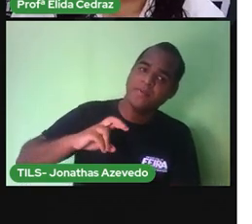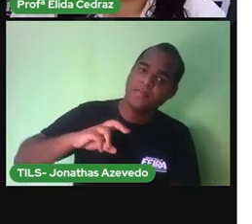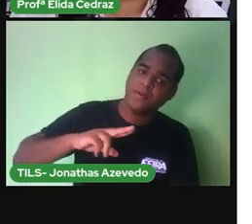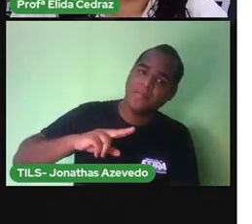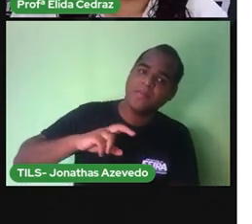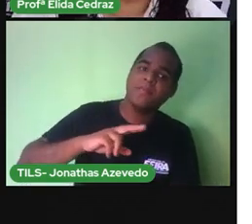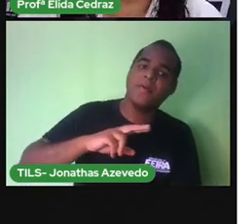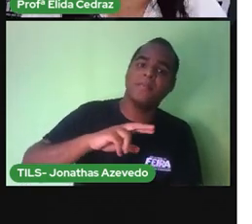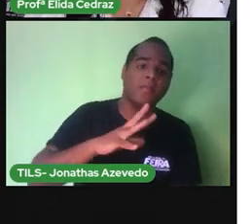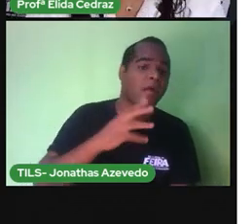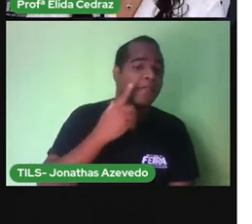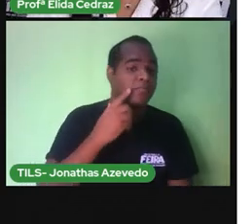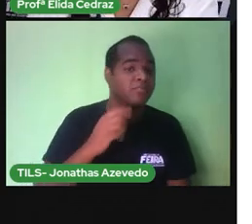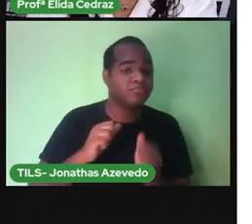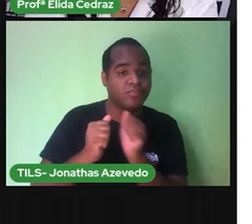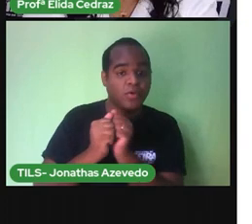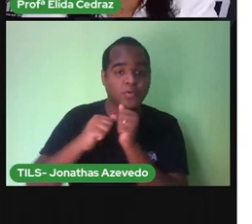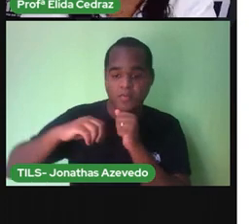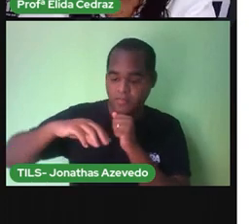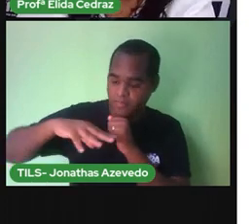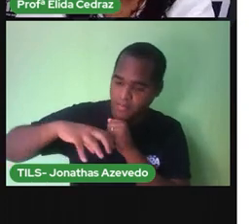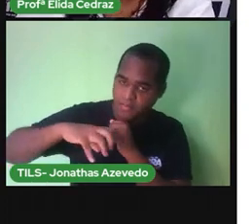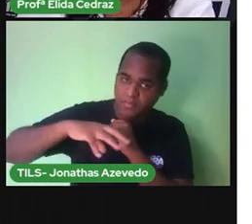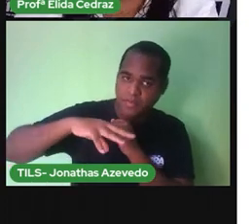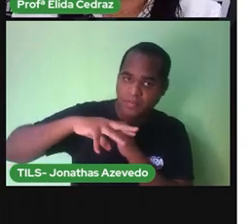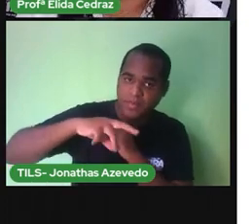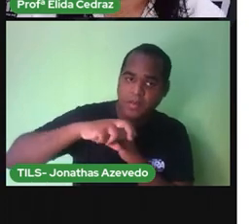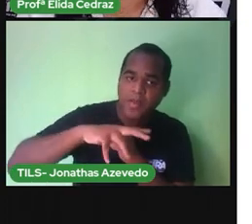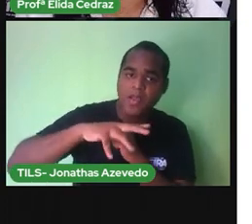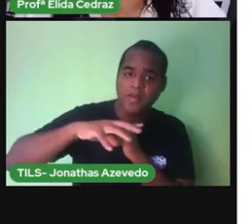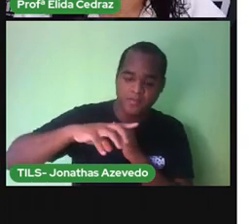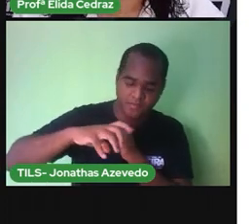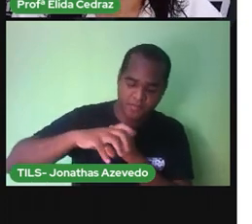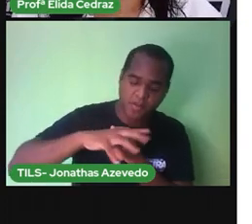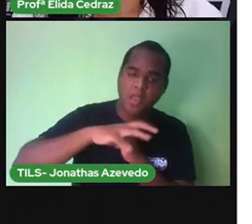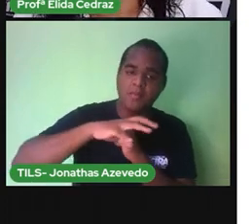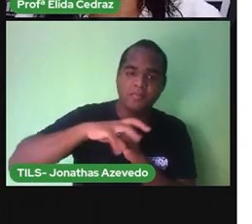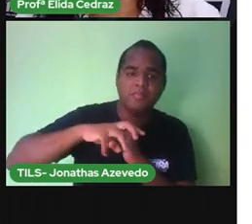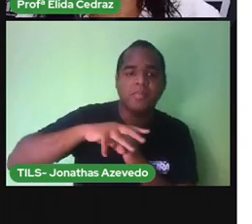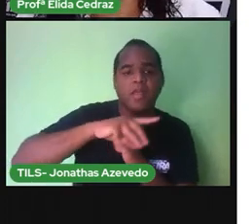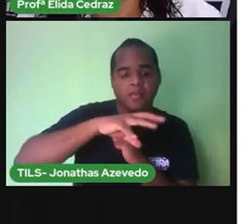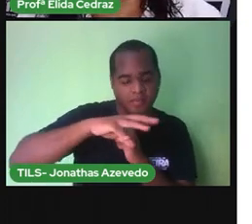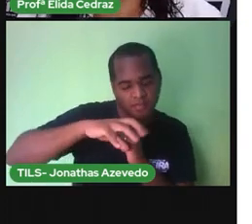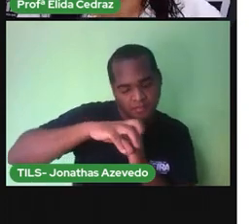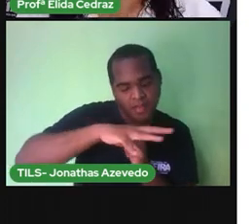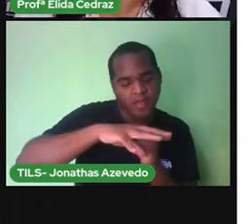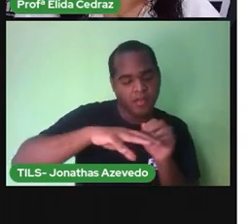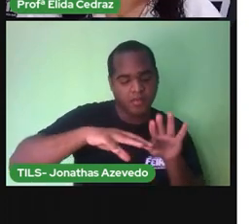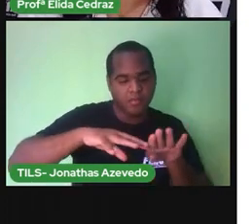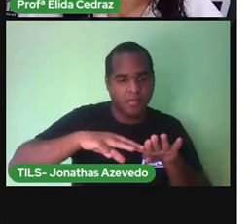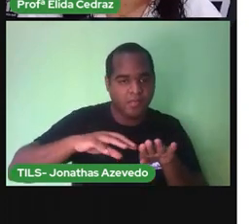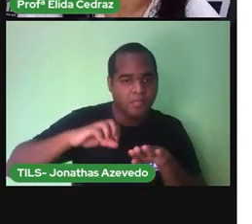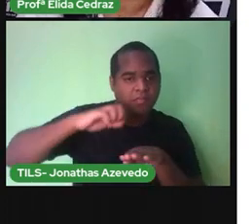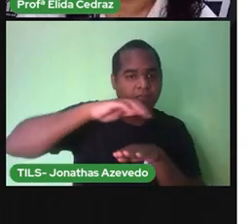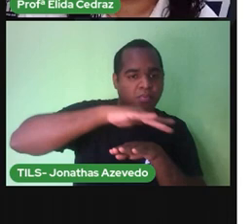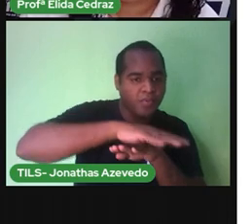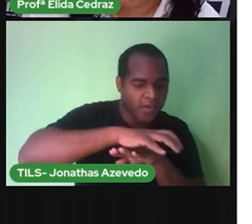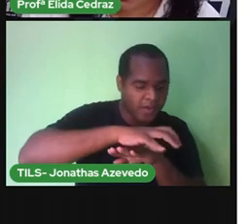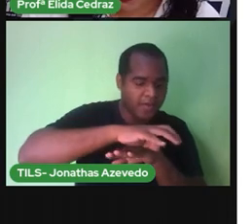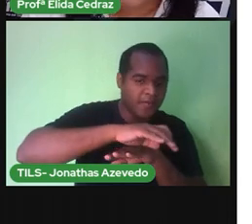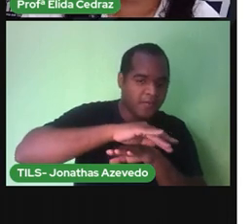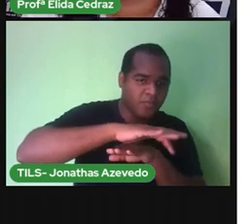Juntos pés, mede um palmo. Estica, junta os pés, mede um palmo. Estica,